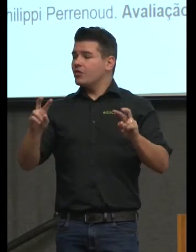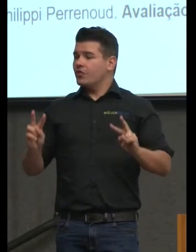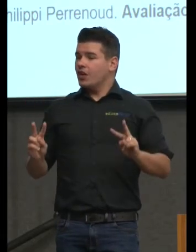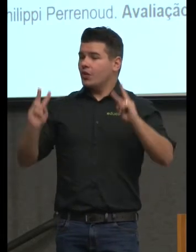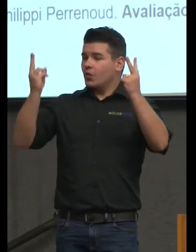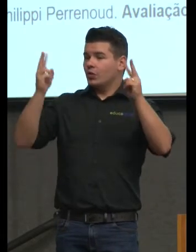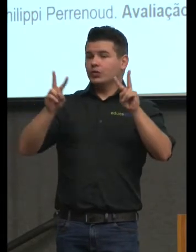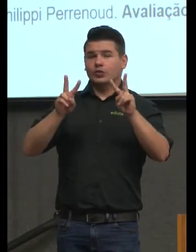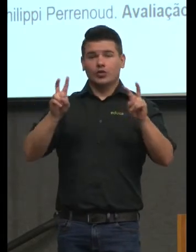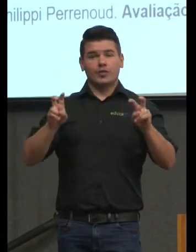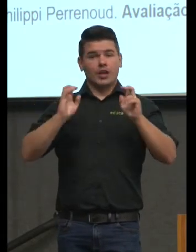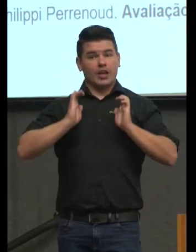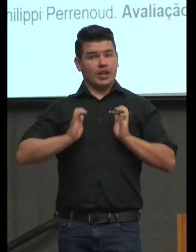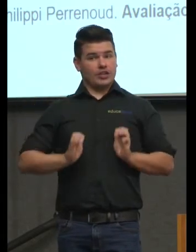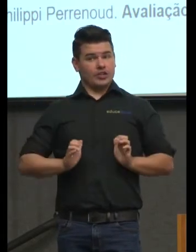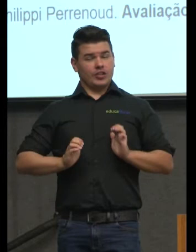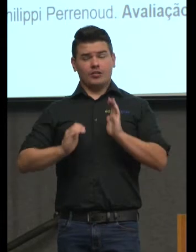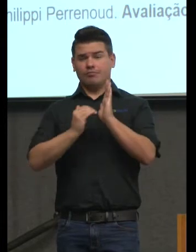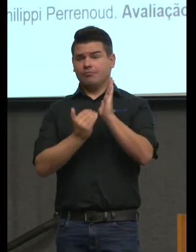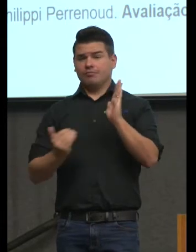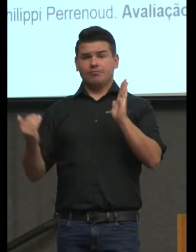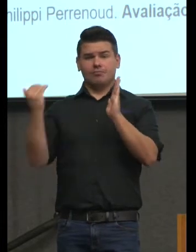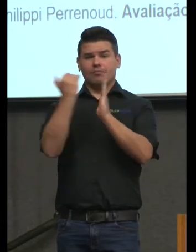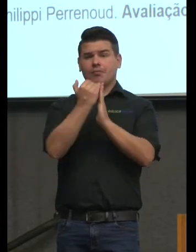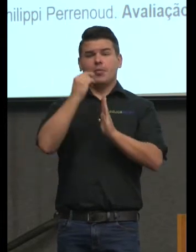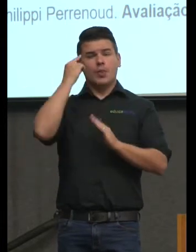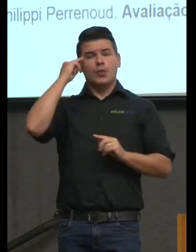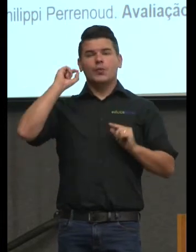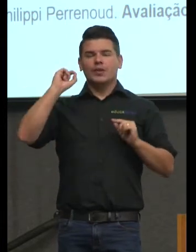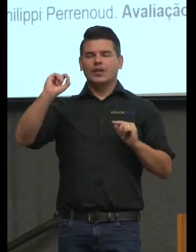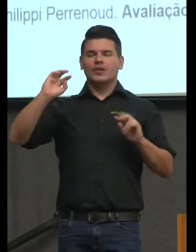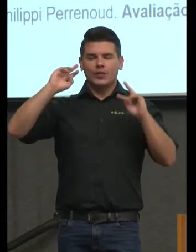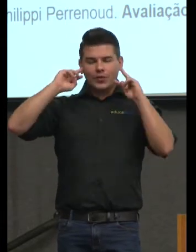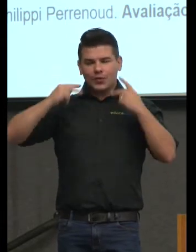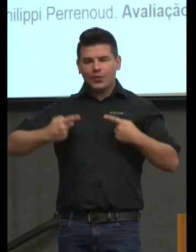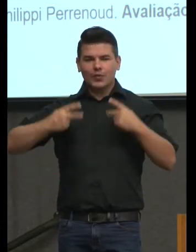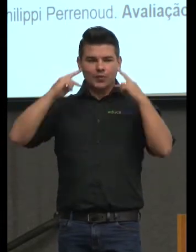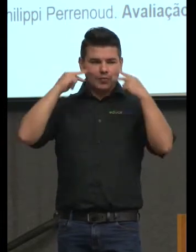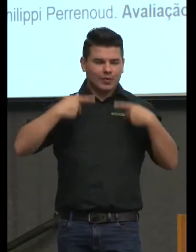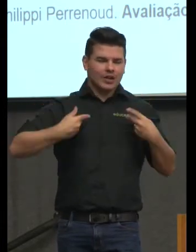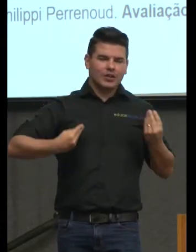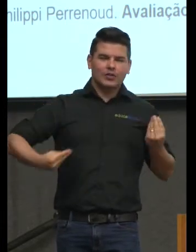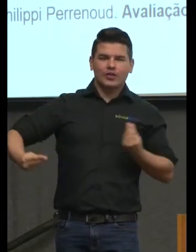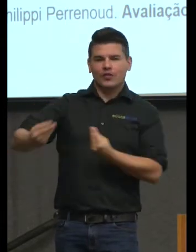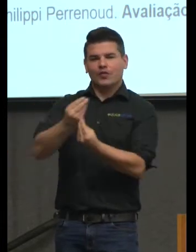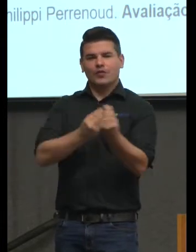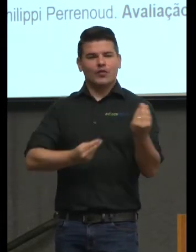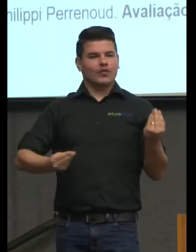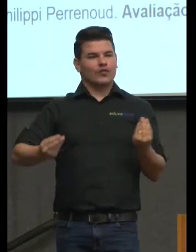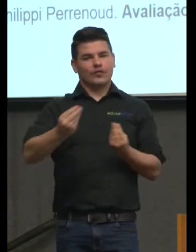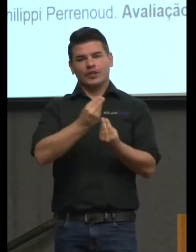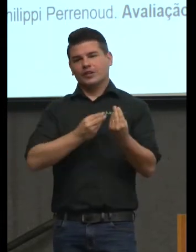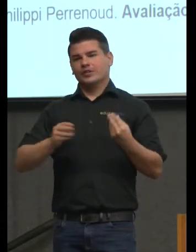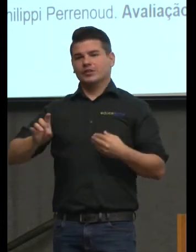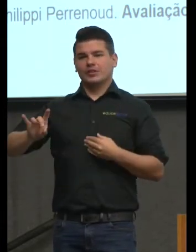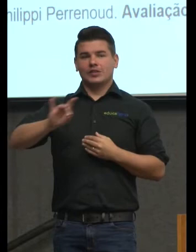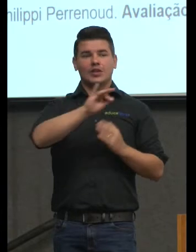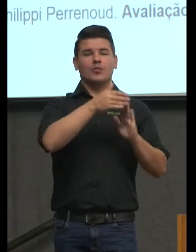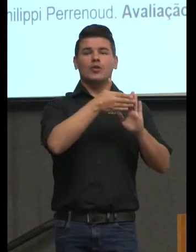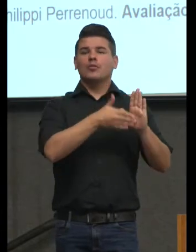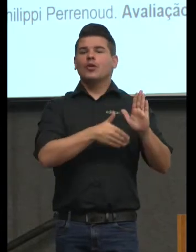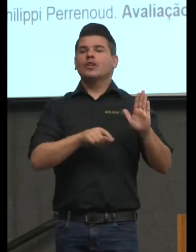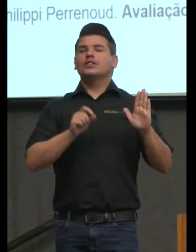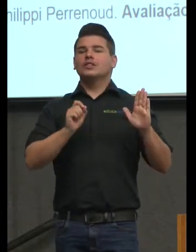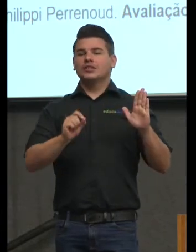ética mas sobretudo das pessoas humanas que estão envolvidas ali e a proposta de que